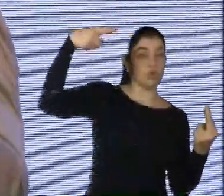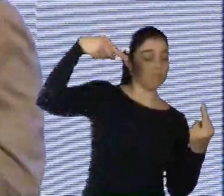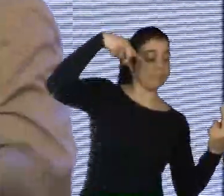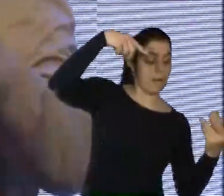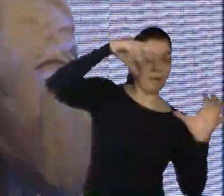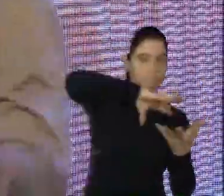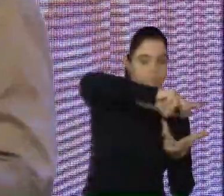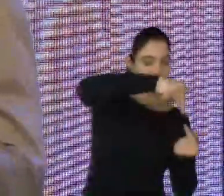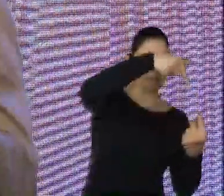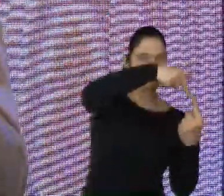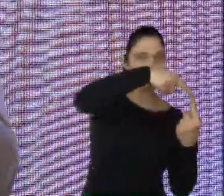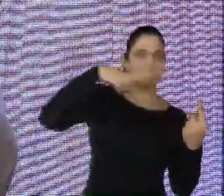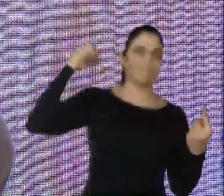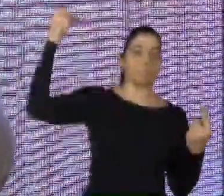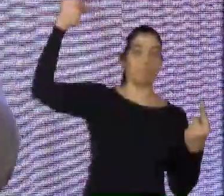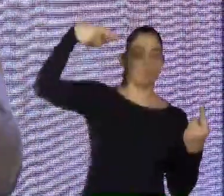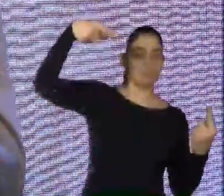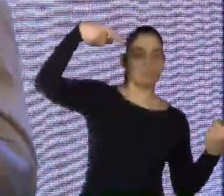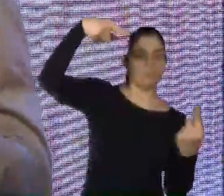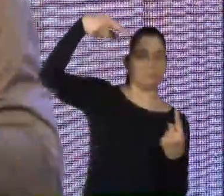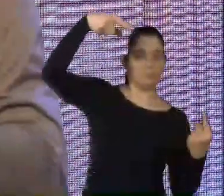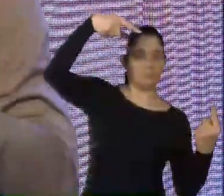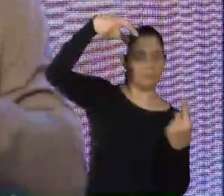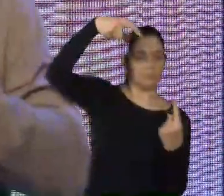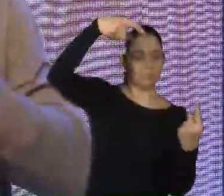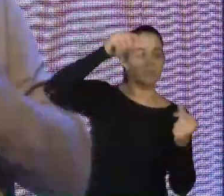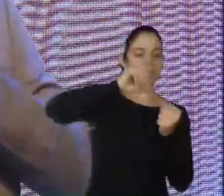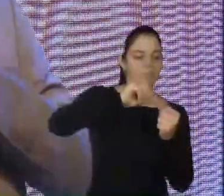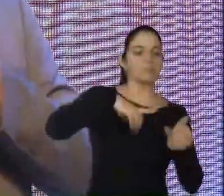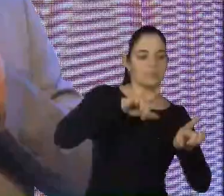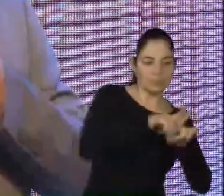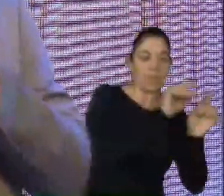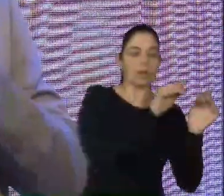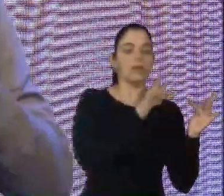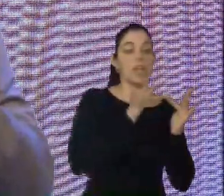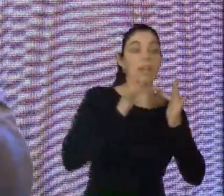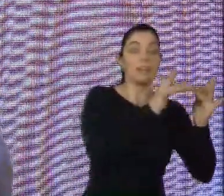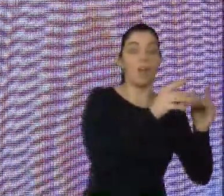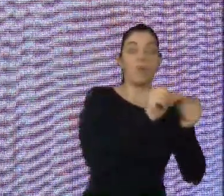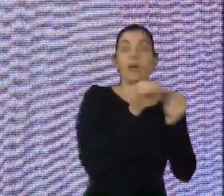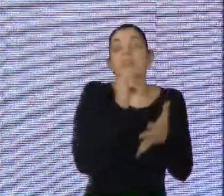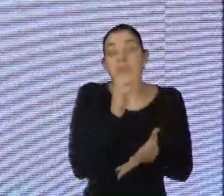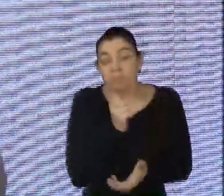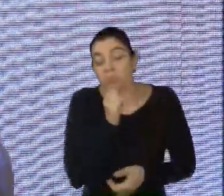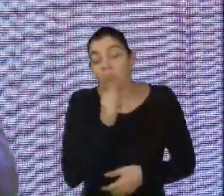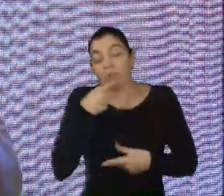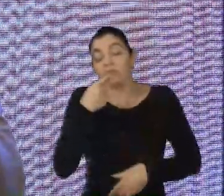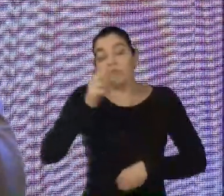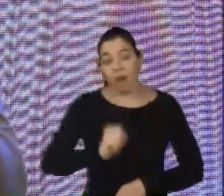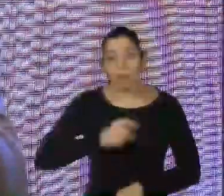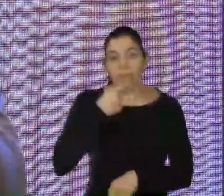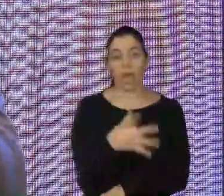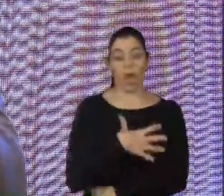acontece através do movimento dos músculos. Então, eu consigo falar com vocês aqui, porque, de uma forma organizada, eu estou